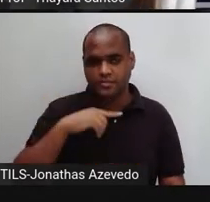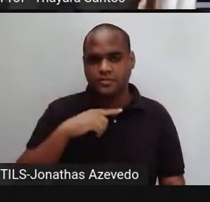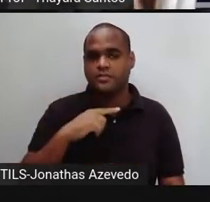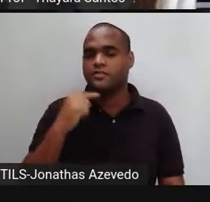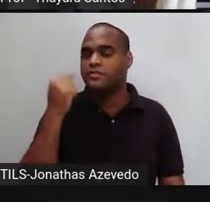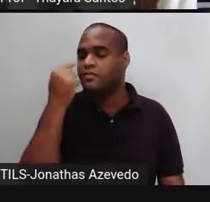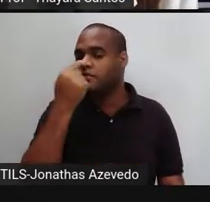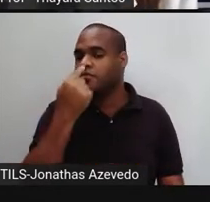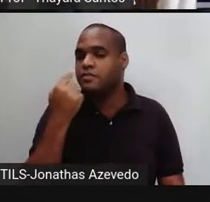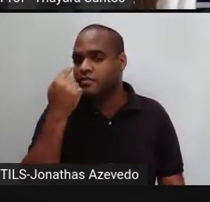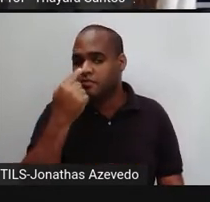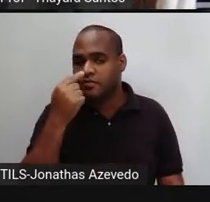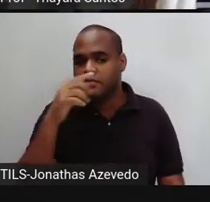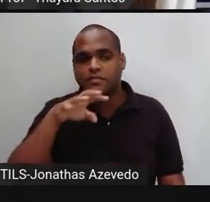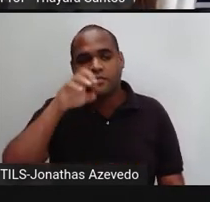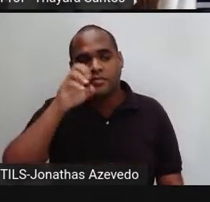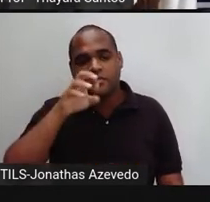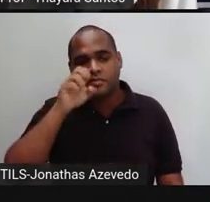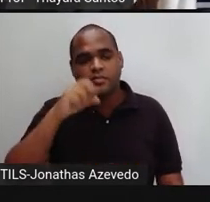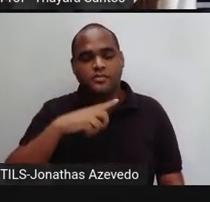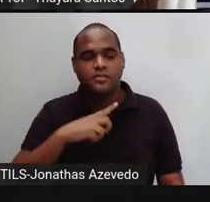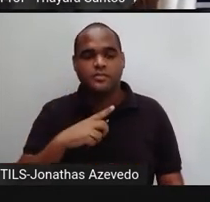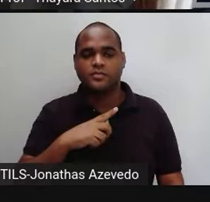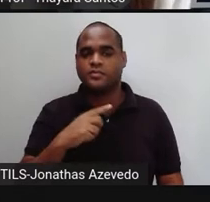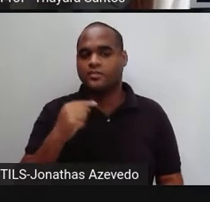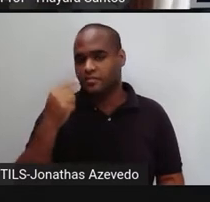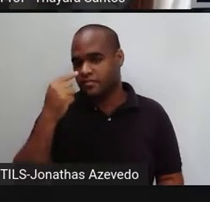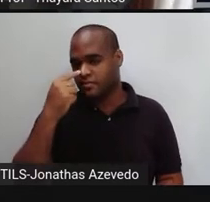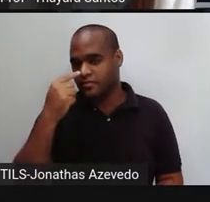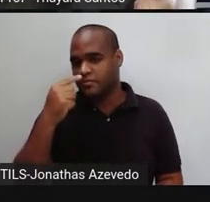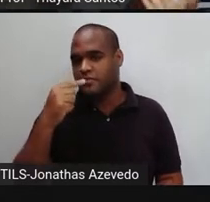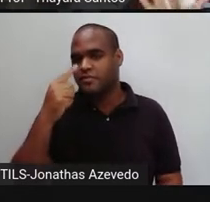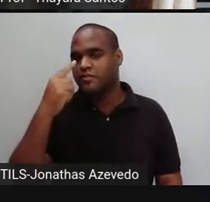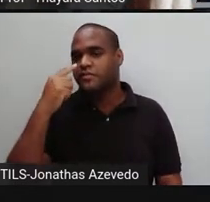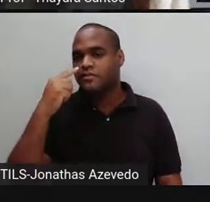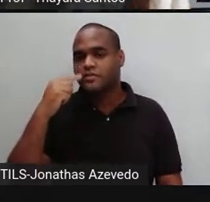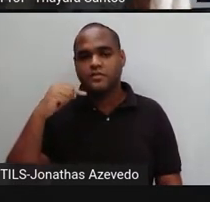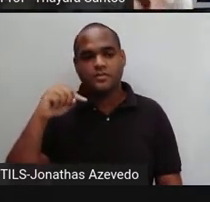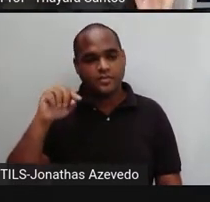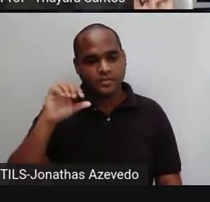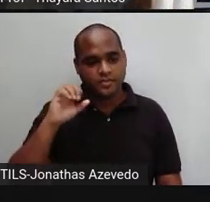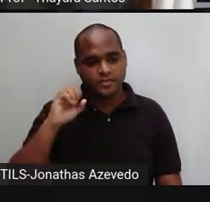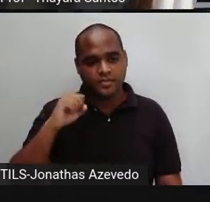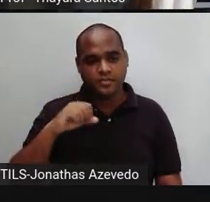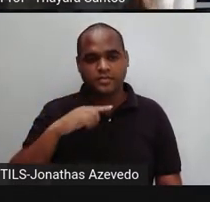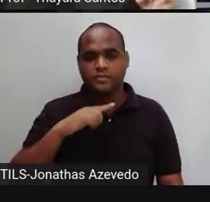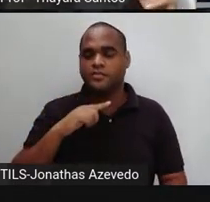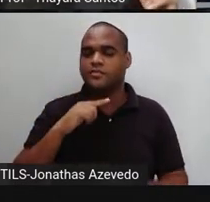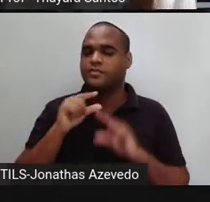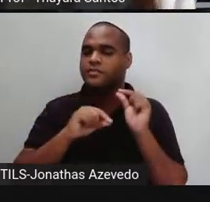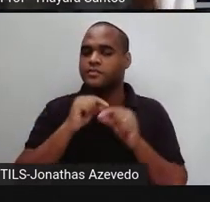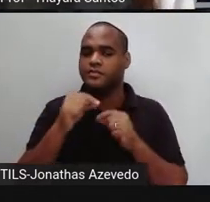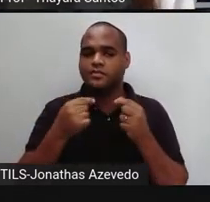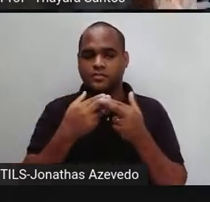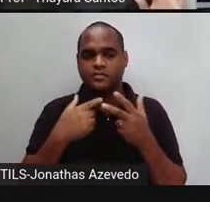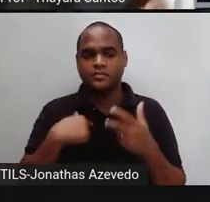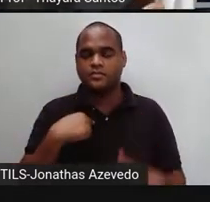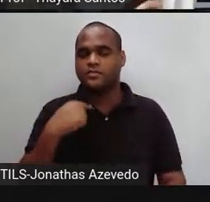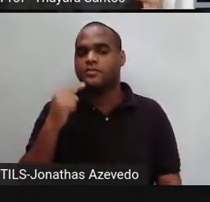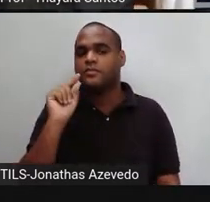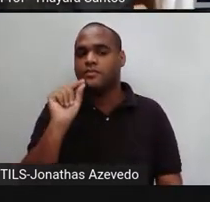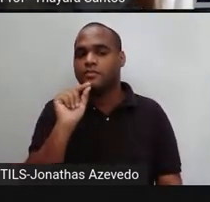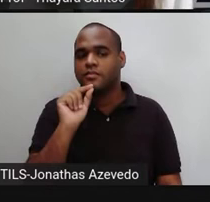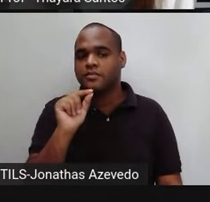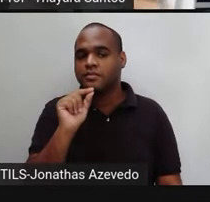gente respire pelo nariz. Por quê? Inspire pelo menos pelo nariz. Por que isso? Porque no nariz a gente tem os cílios. Esses